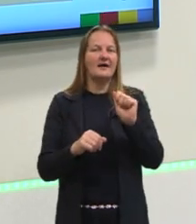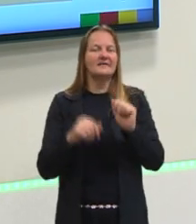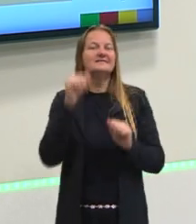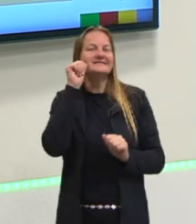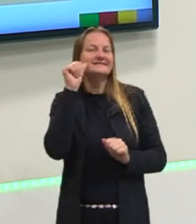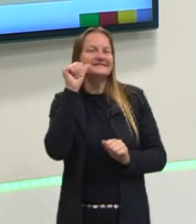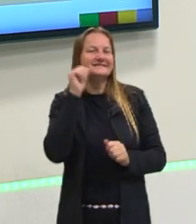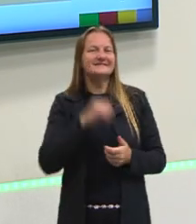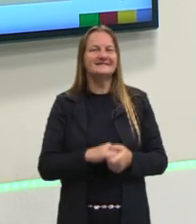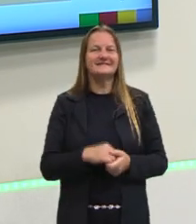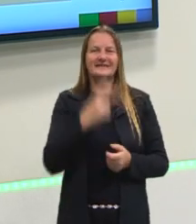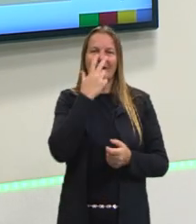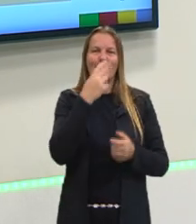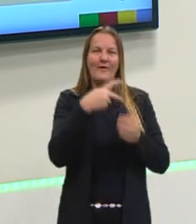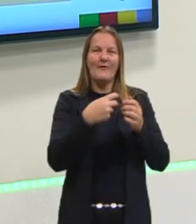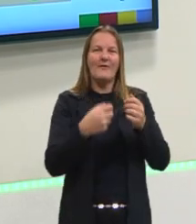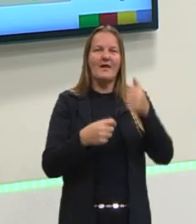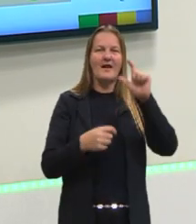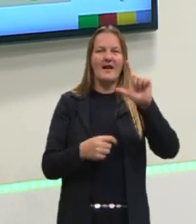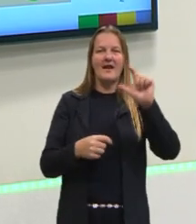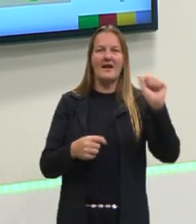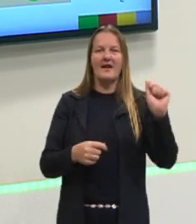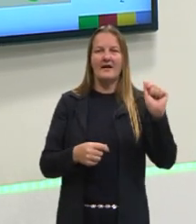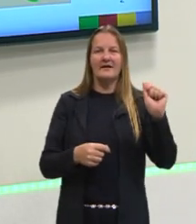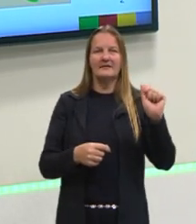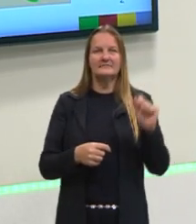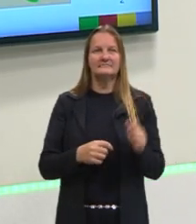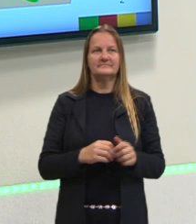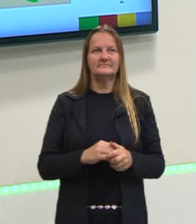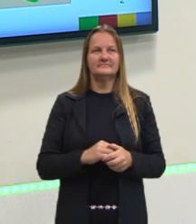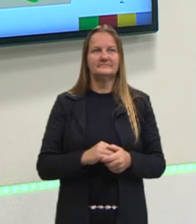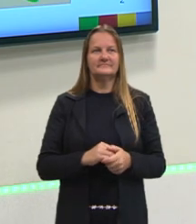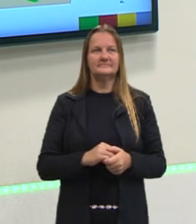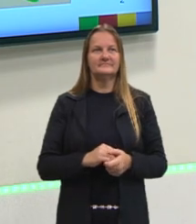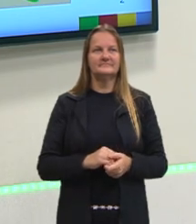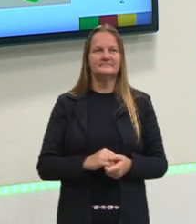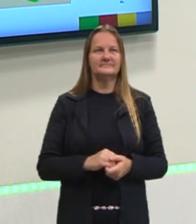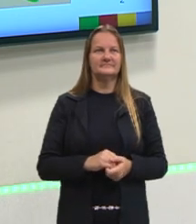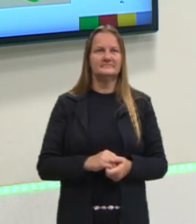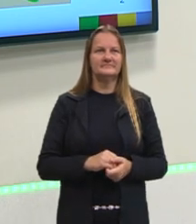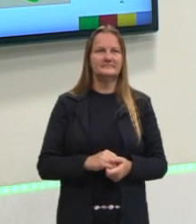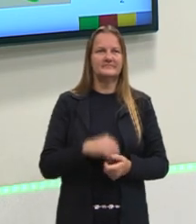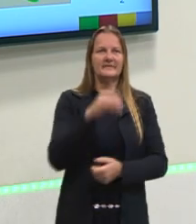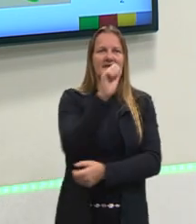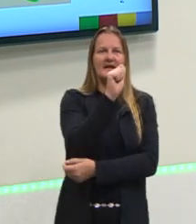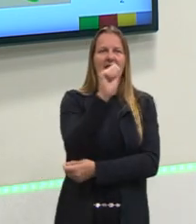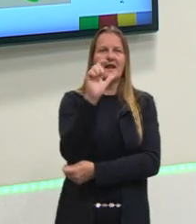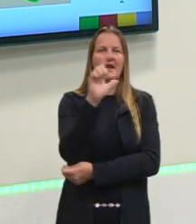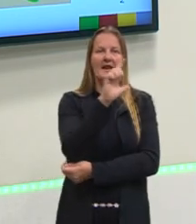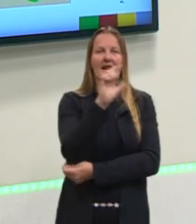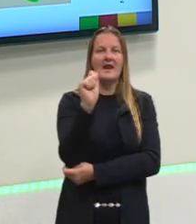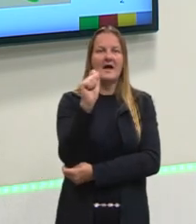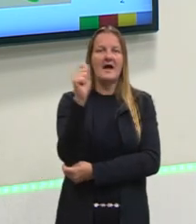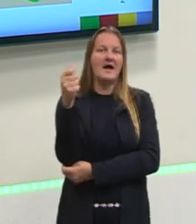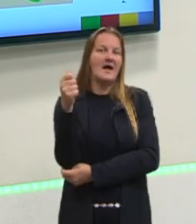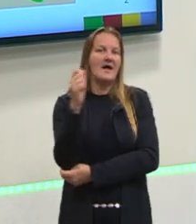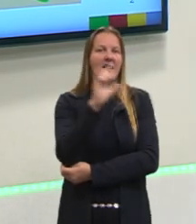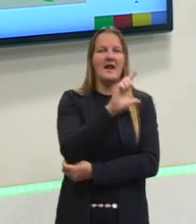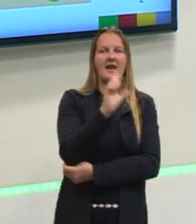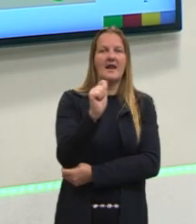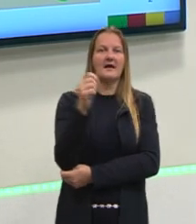então nós vamos falar la, la b, la c,